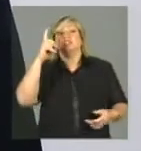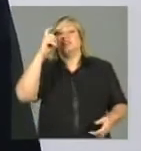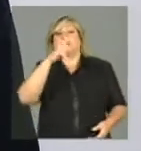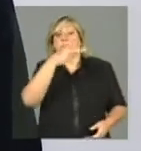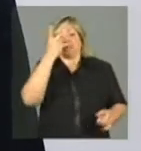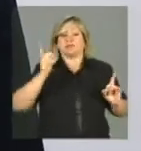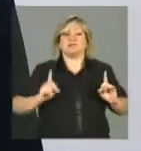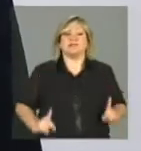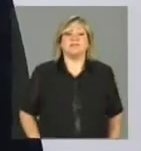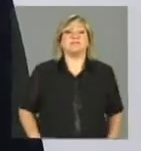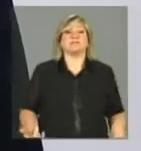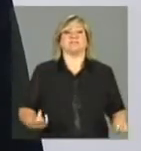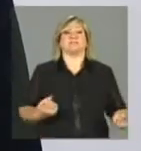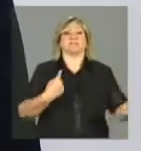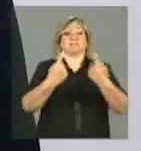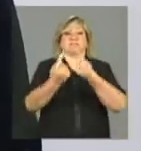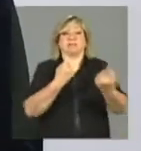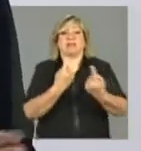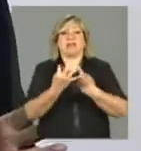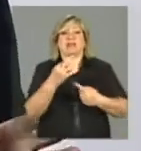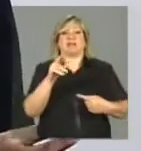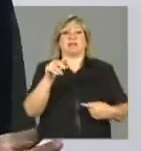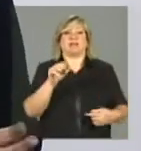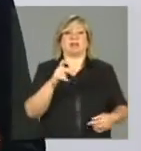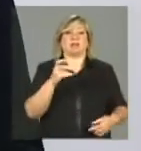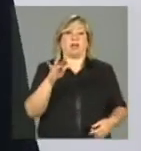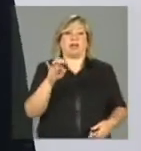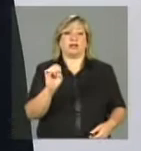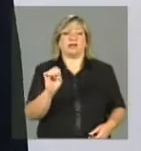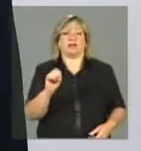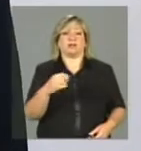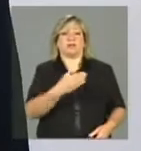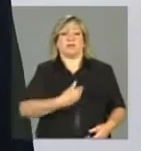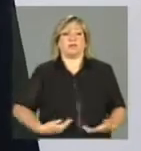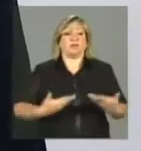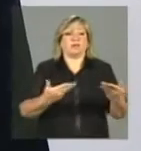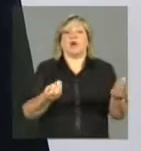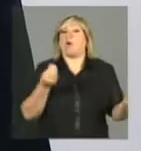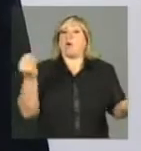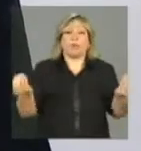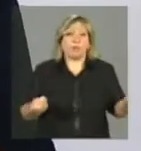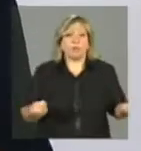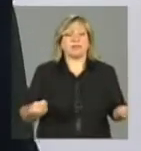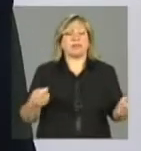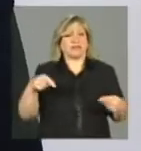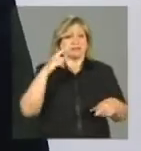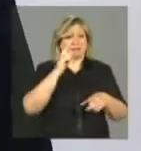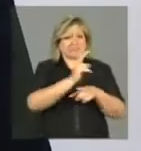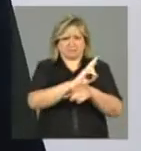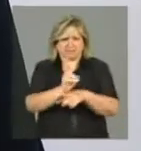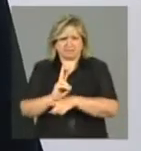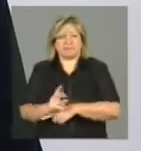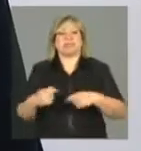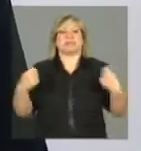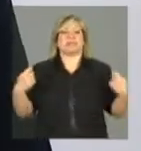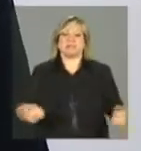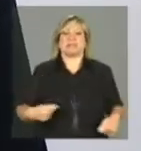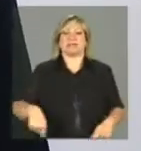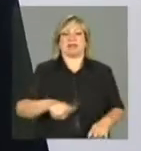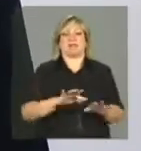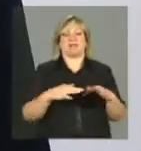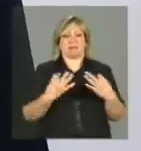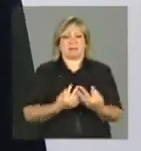deficientes, de transporte público. Então, é importante que nesse monitoramento se possa fazer um acompanhamento dessas famílias, ou seja,